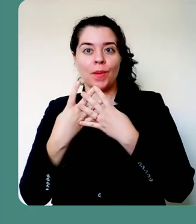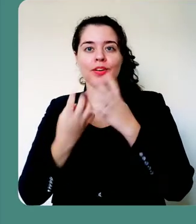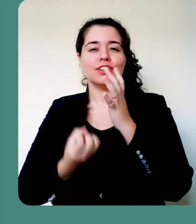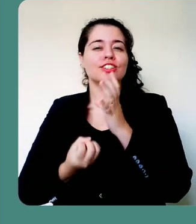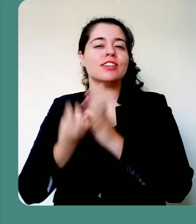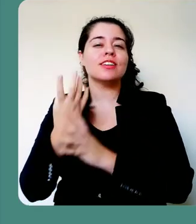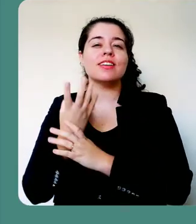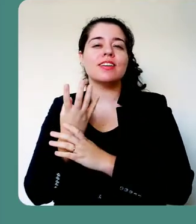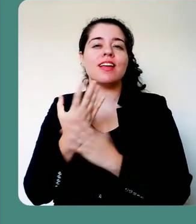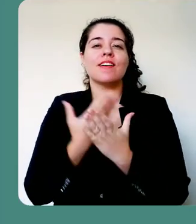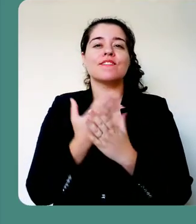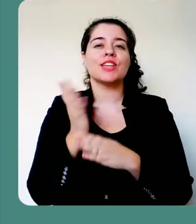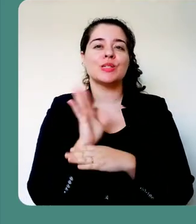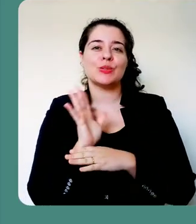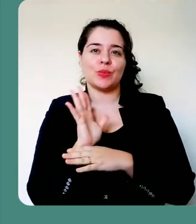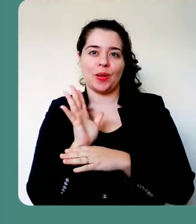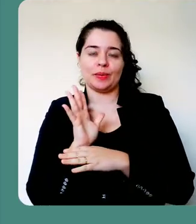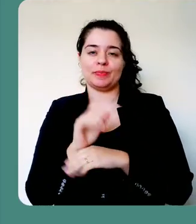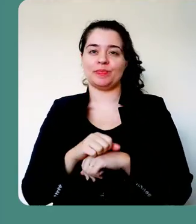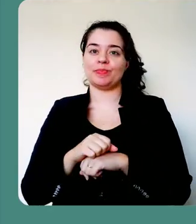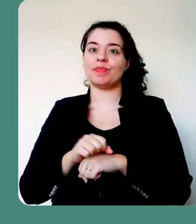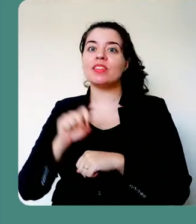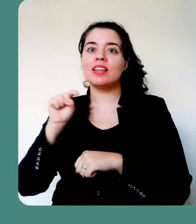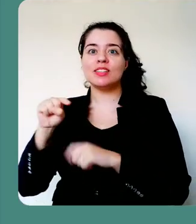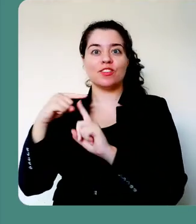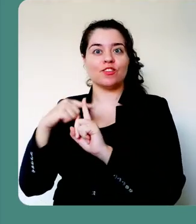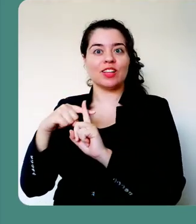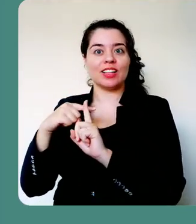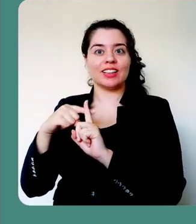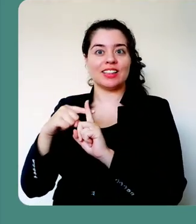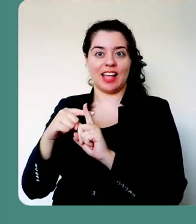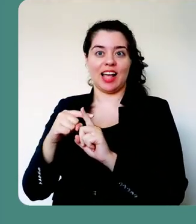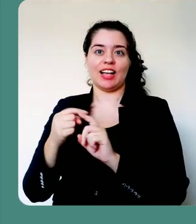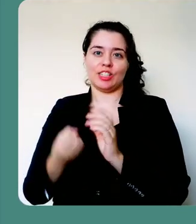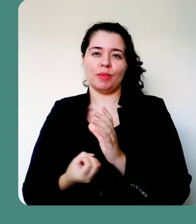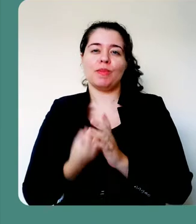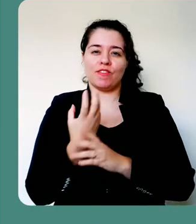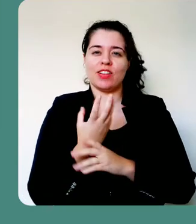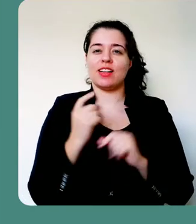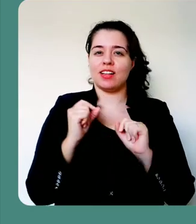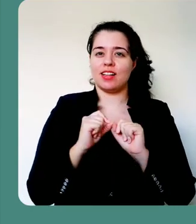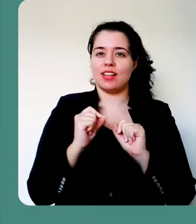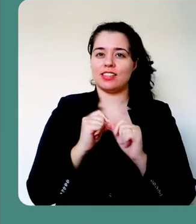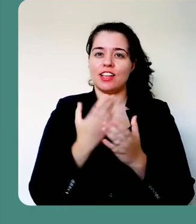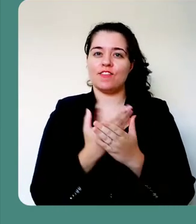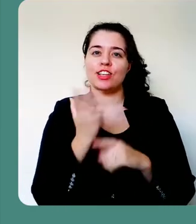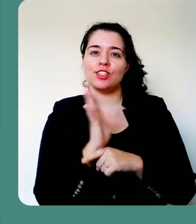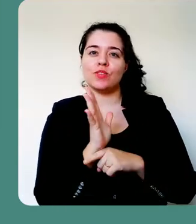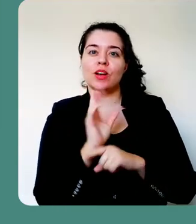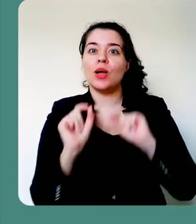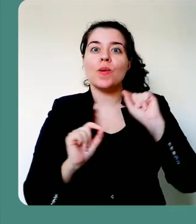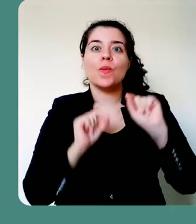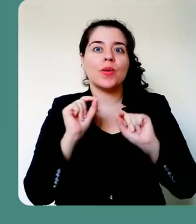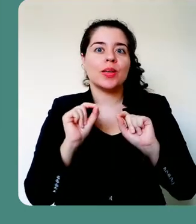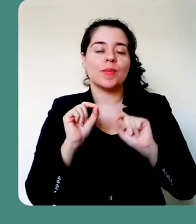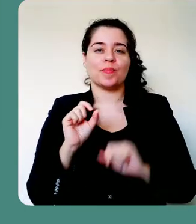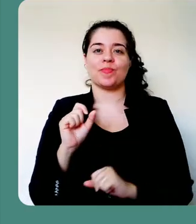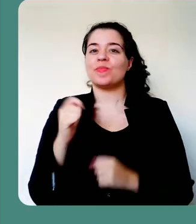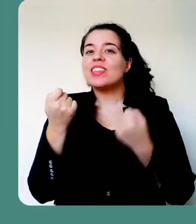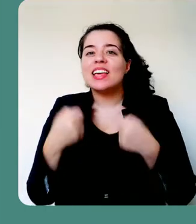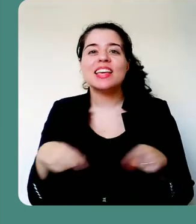produzir uma videoaula. A grande vantagem de se utilizar o PowerPoint na geração de videoaulas é que não há nenhum tipo de